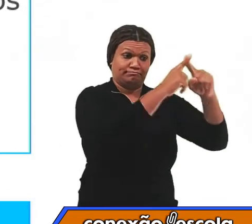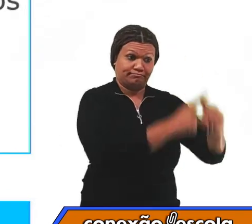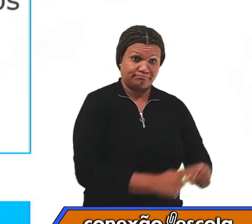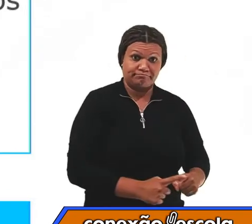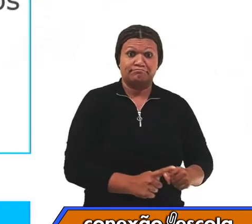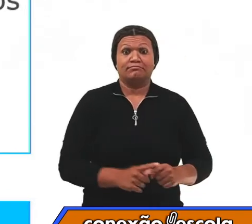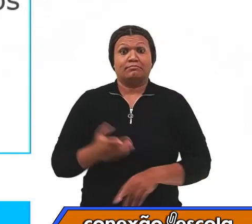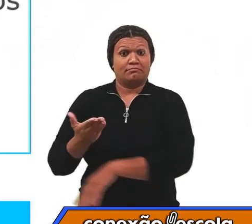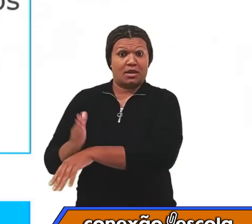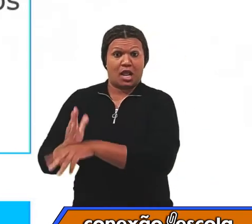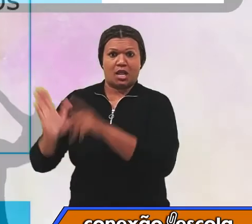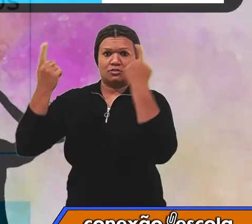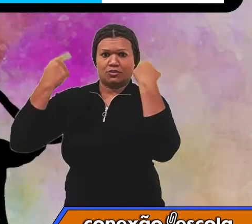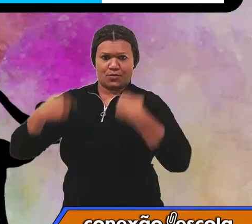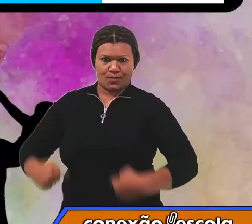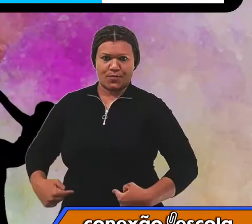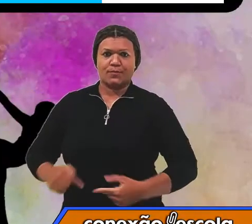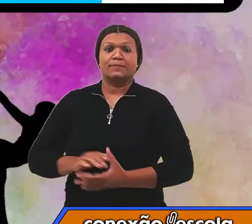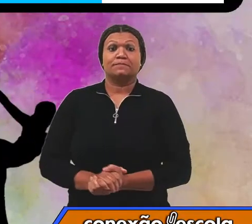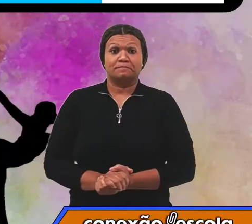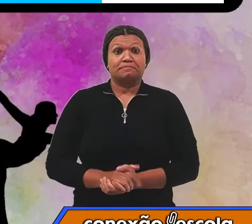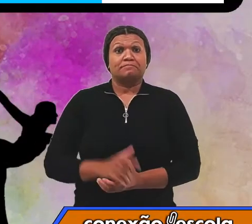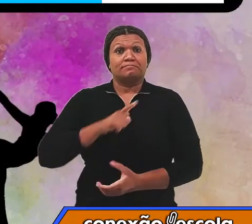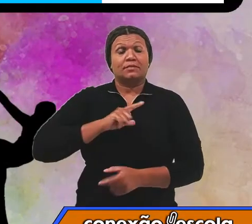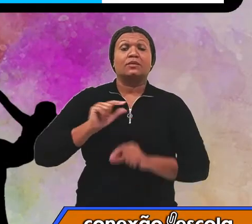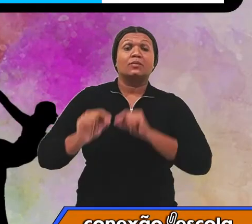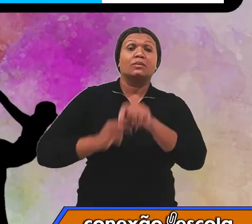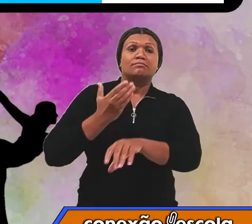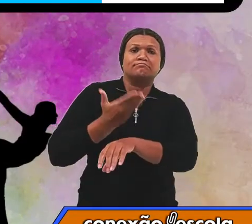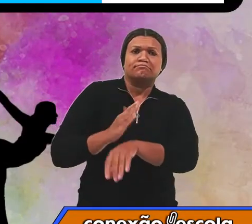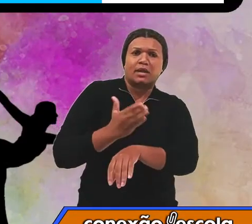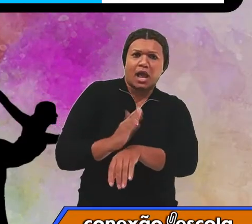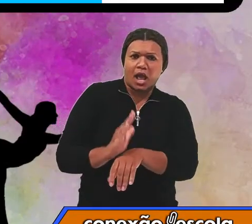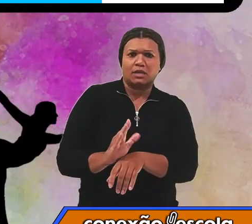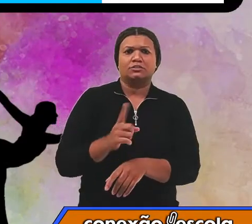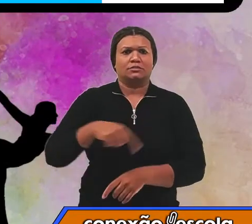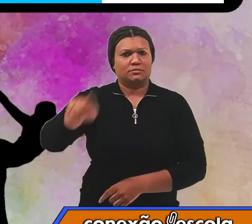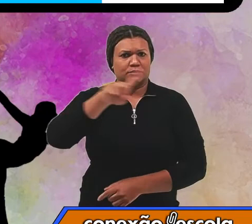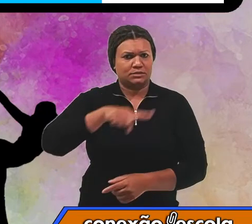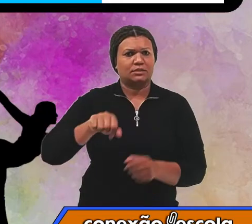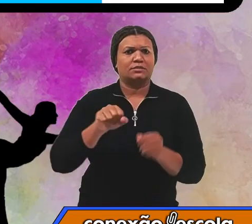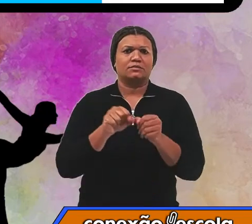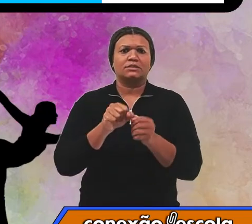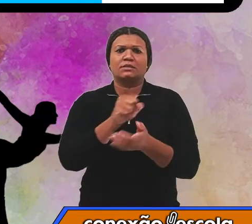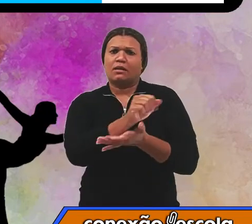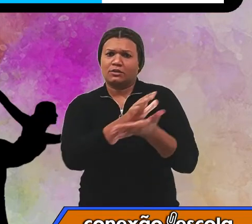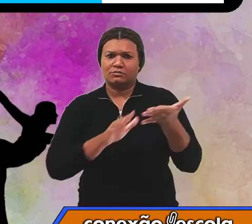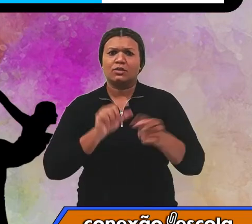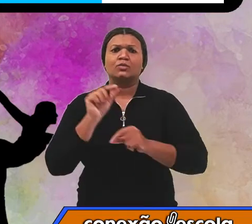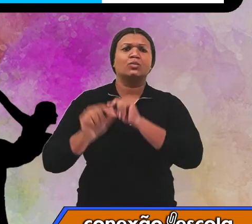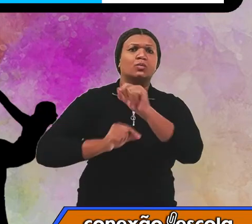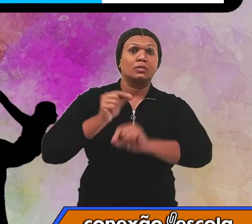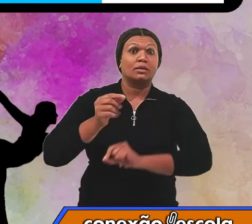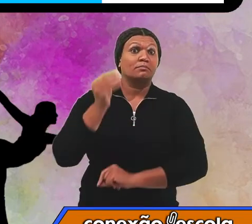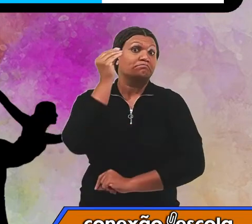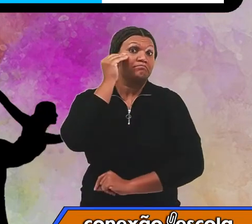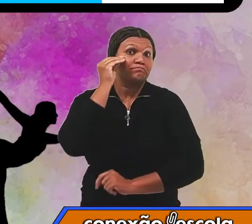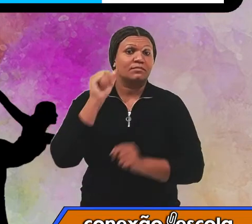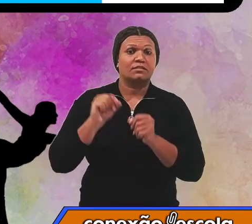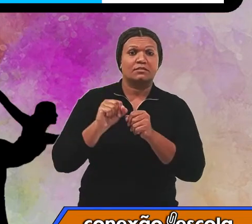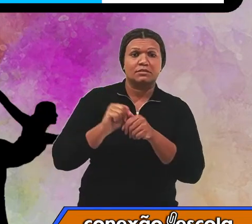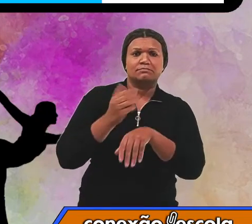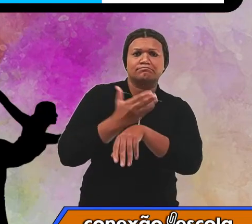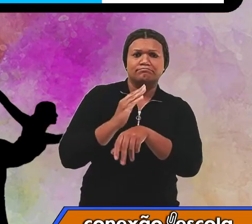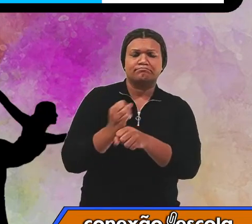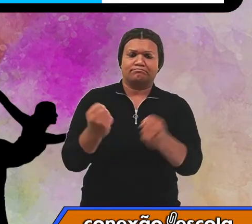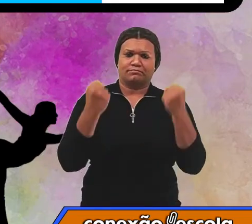e não competitivas. E como atividade prática, eu quero que você experimente fazer os exercícios